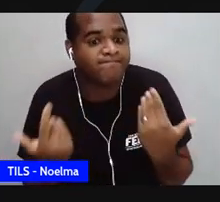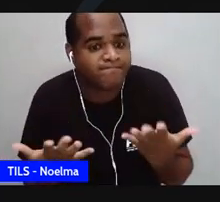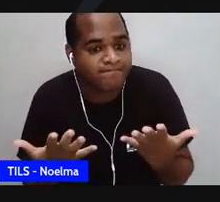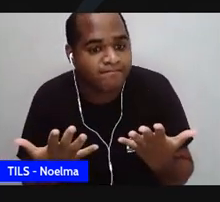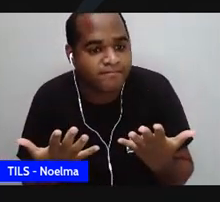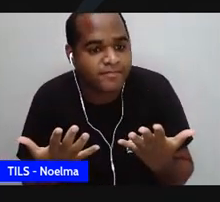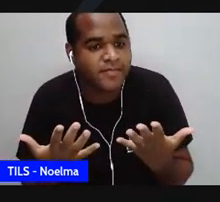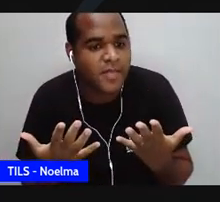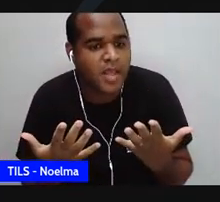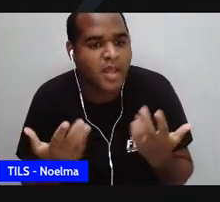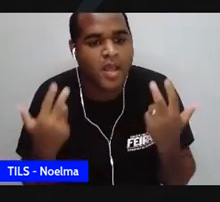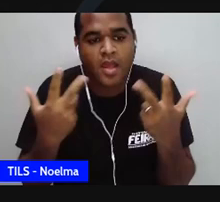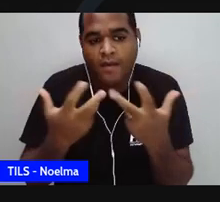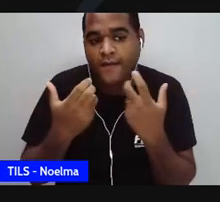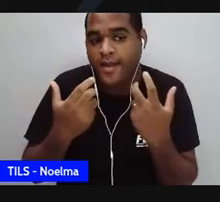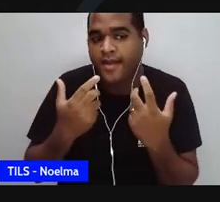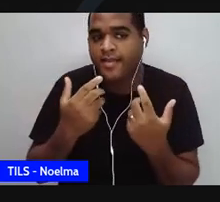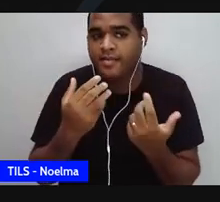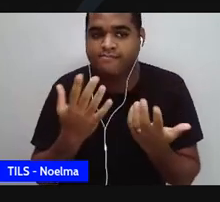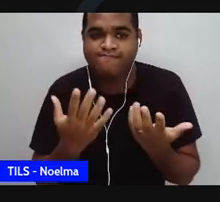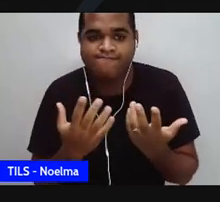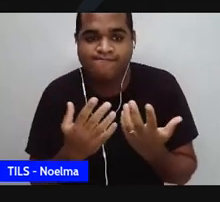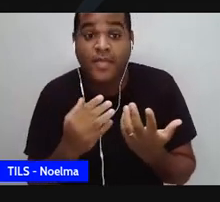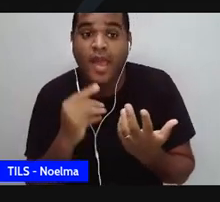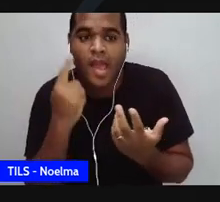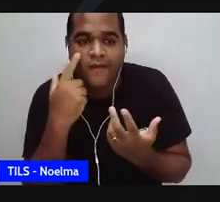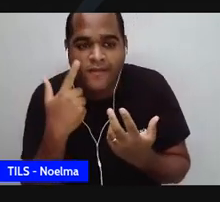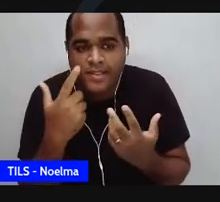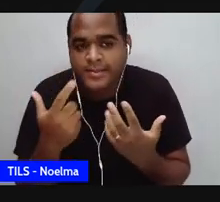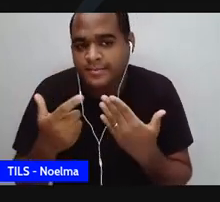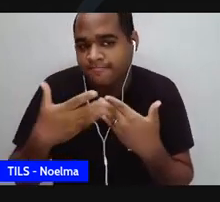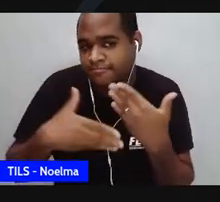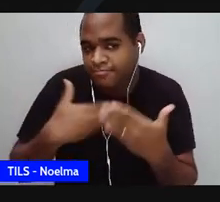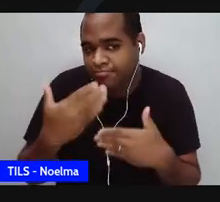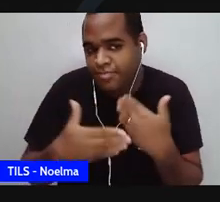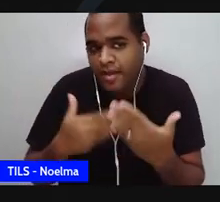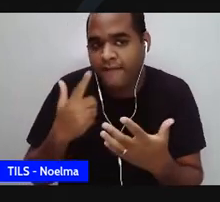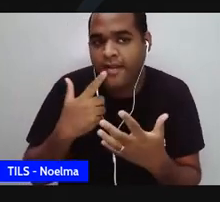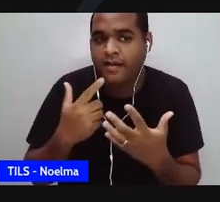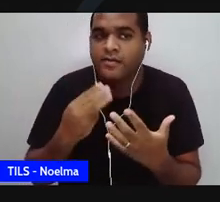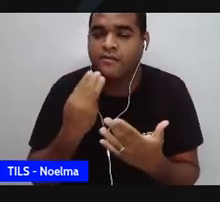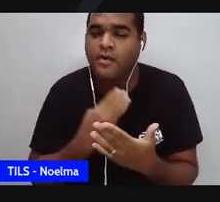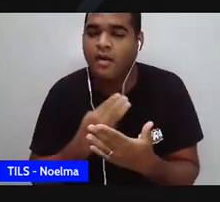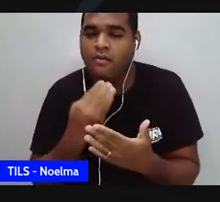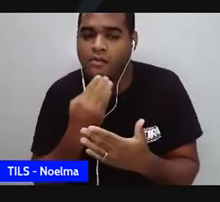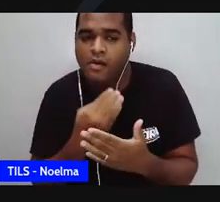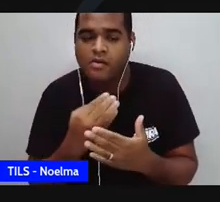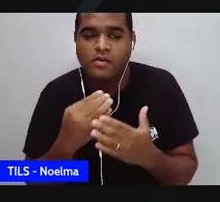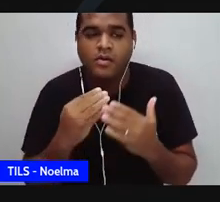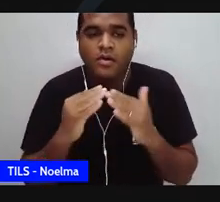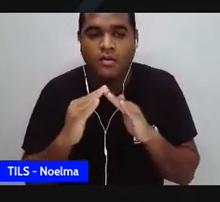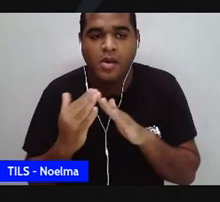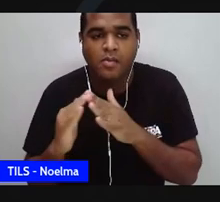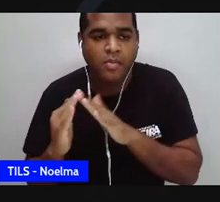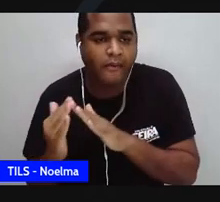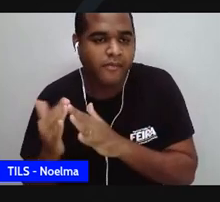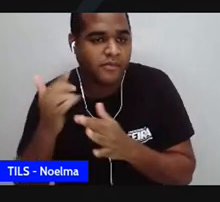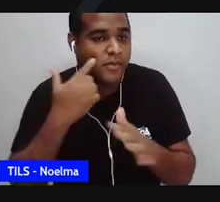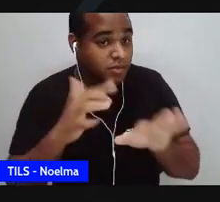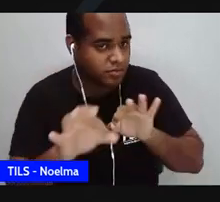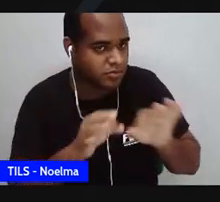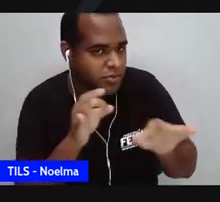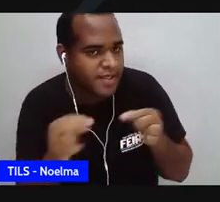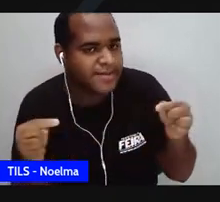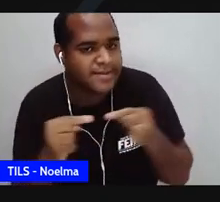E quando a favela estava para ser destruída, reordem, e tal, o